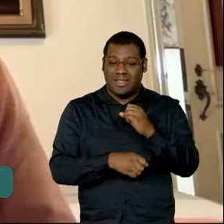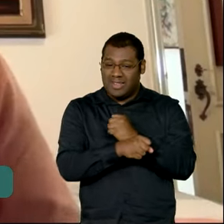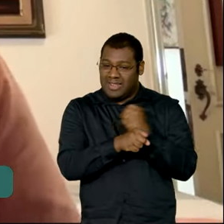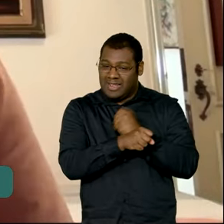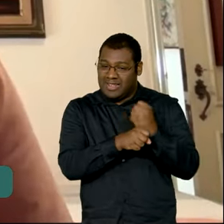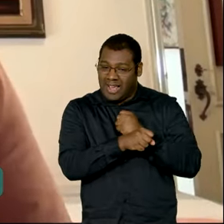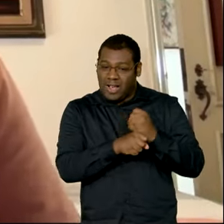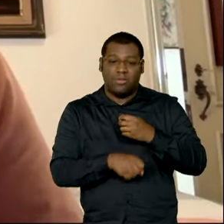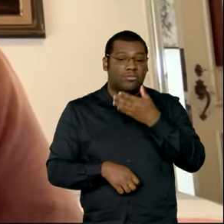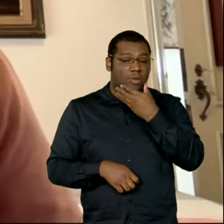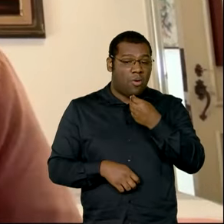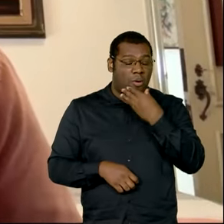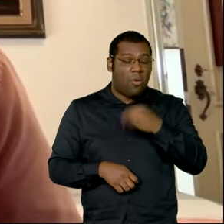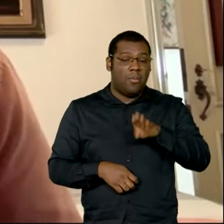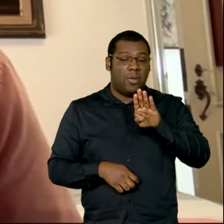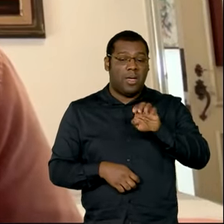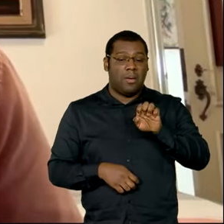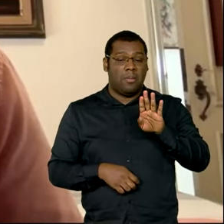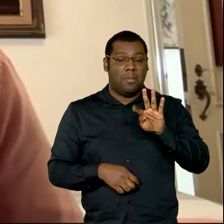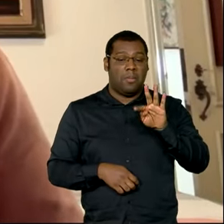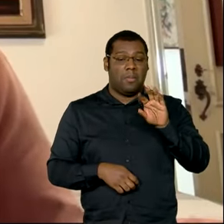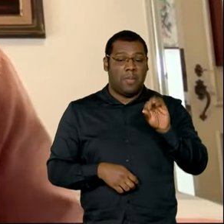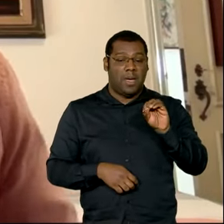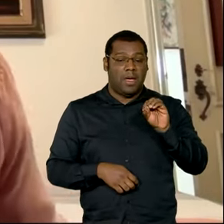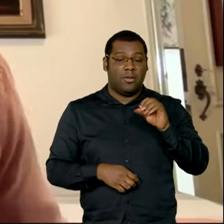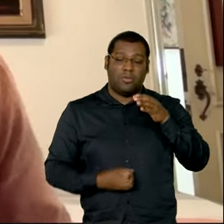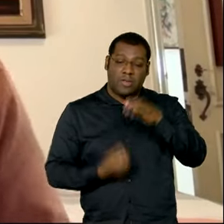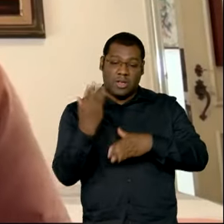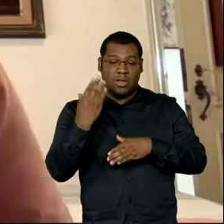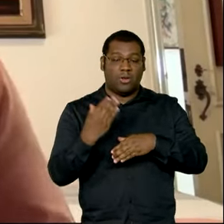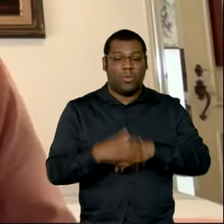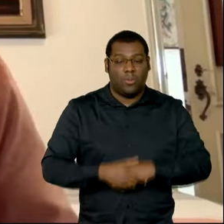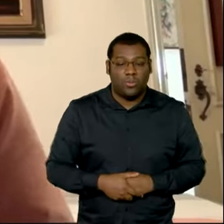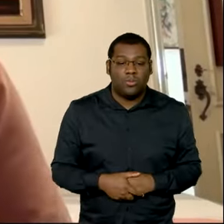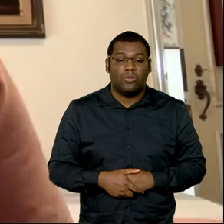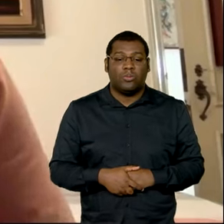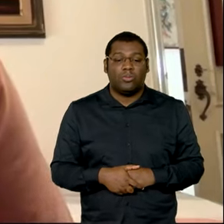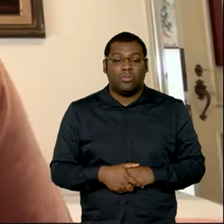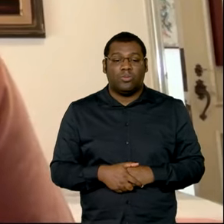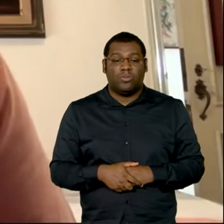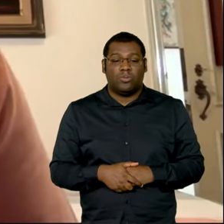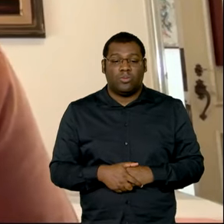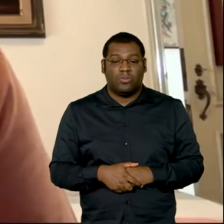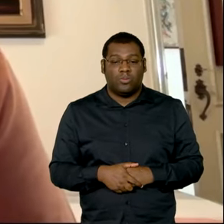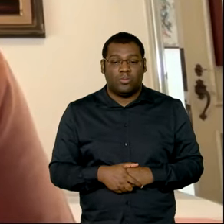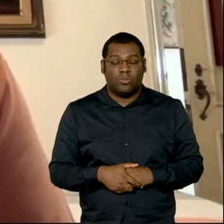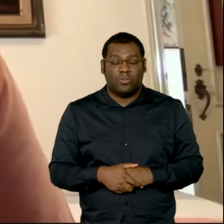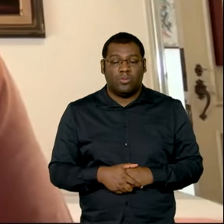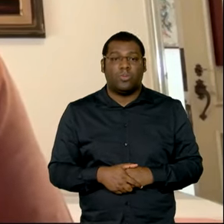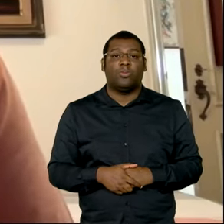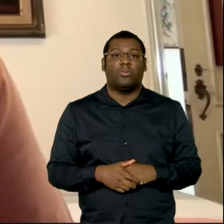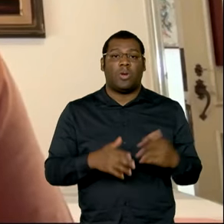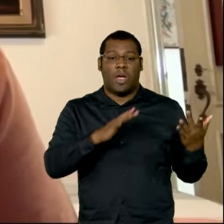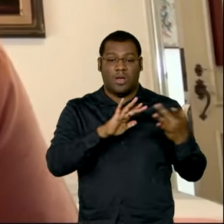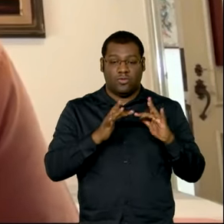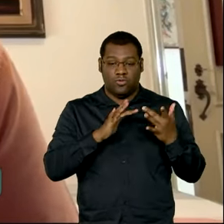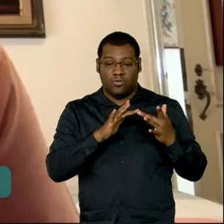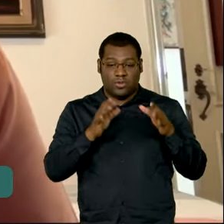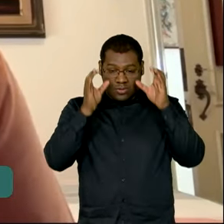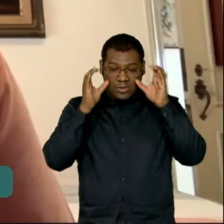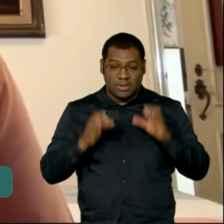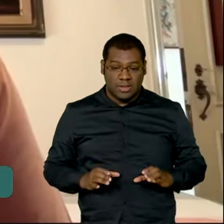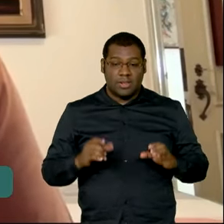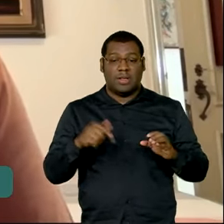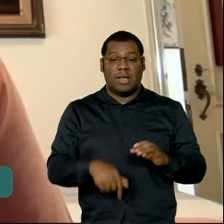com uma ação de mobilizar toda a nossa rede, lembrando que a Ação da Cidadania tem presença no